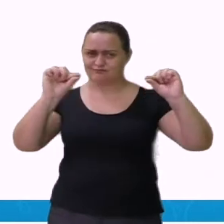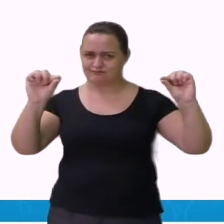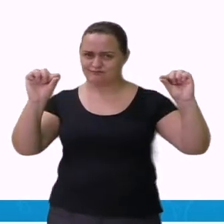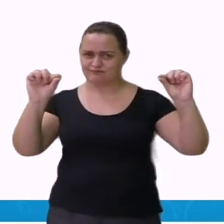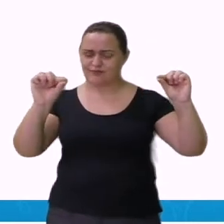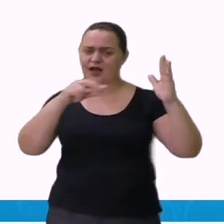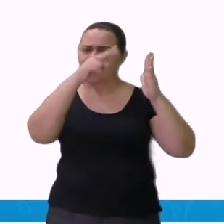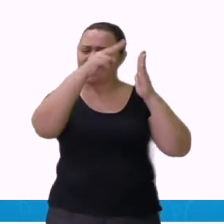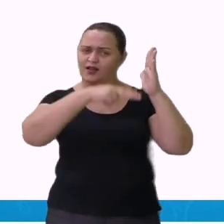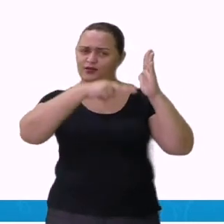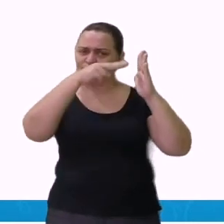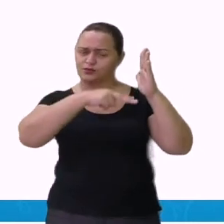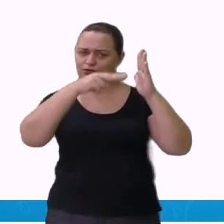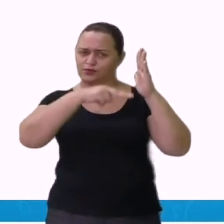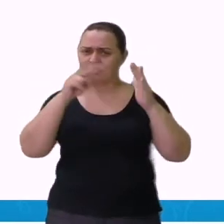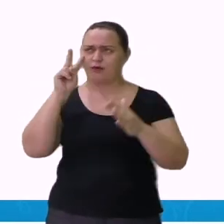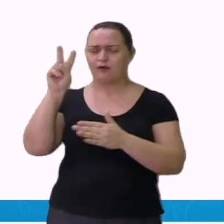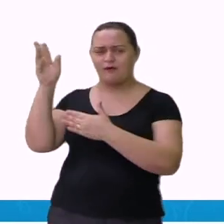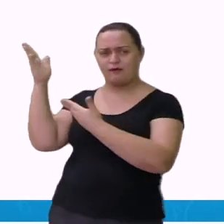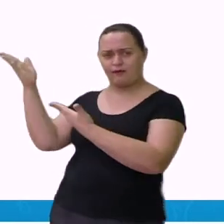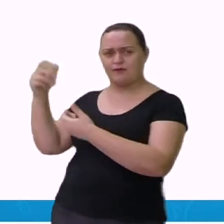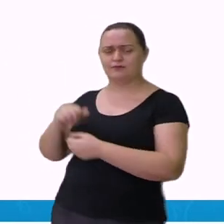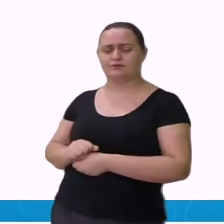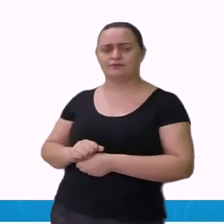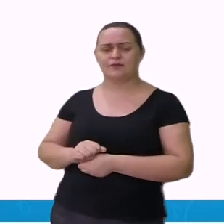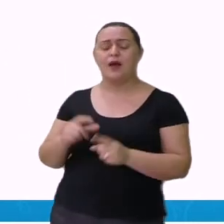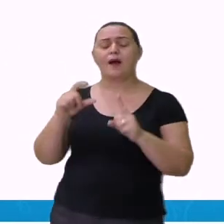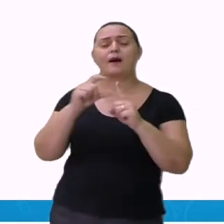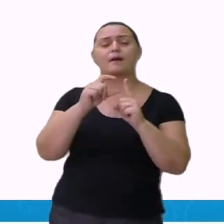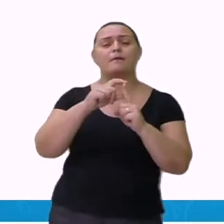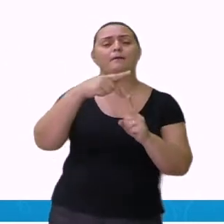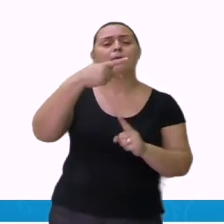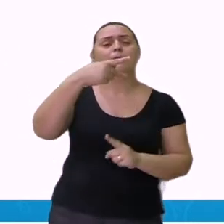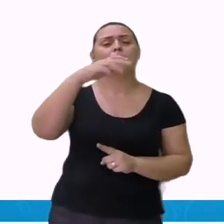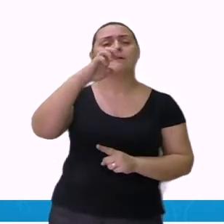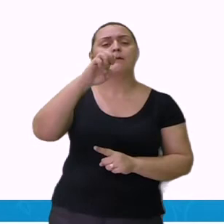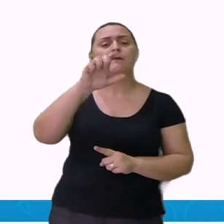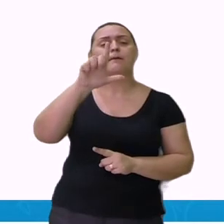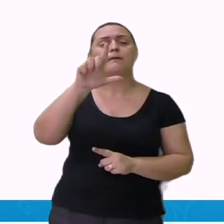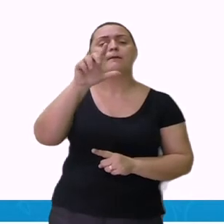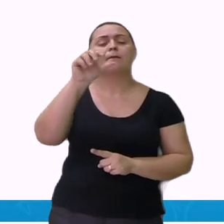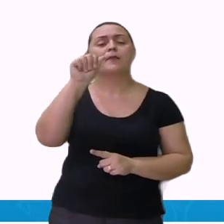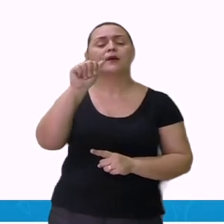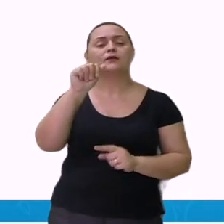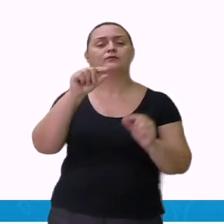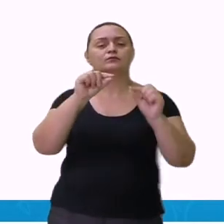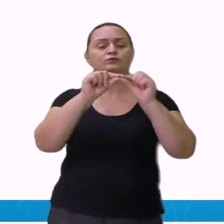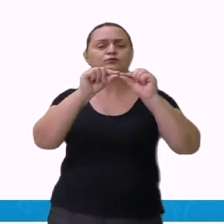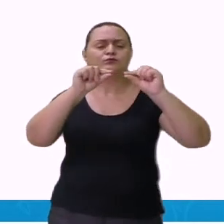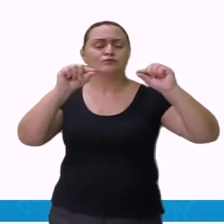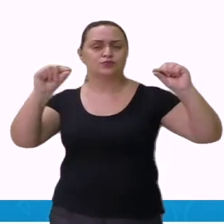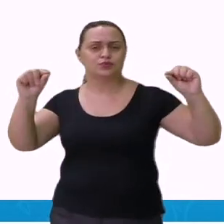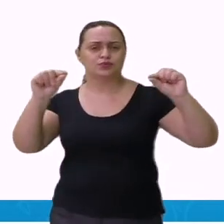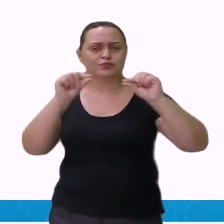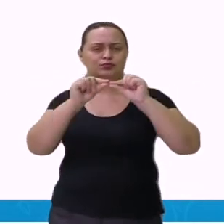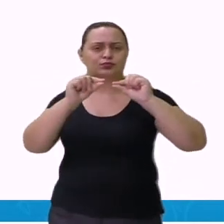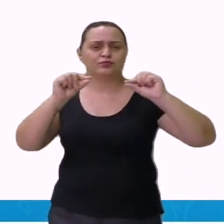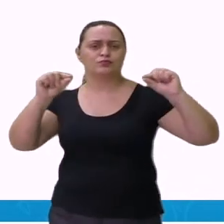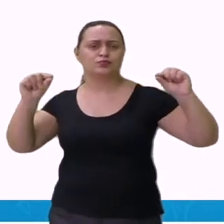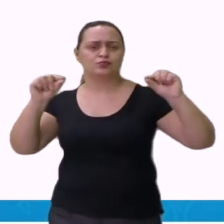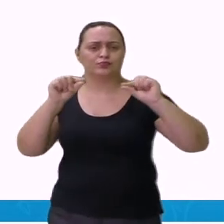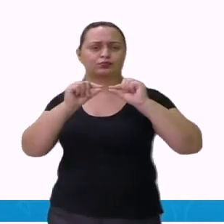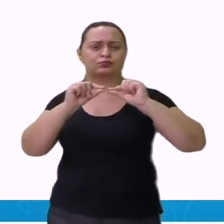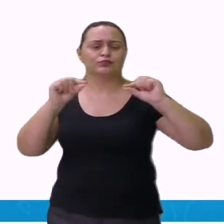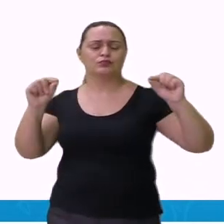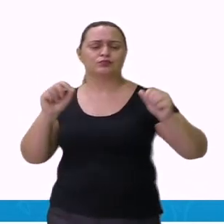pela é uma preposição que se deu por uma contração. Que foi a união